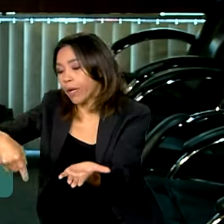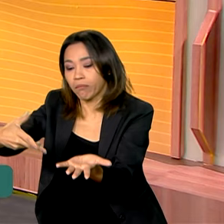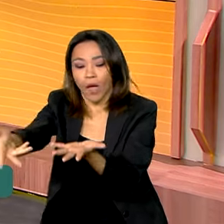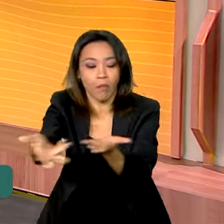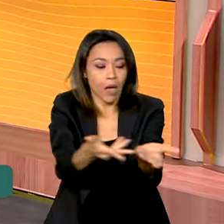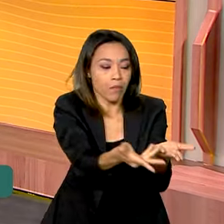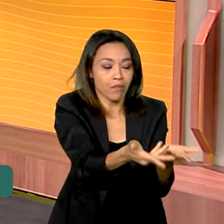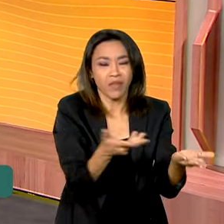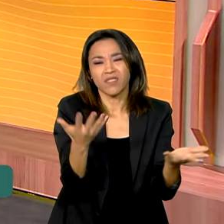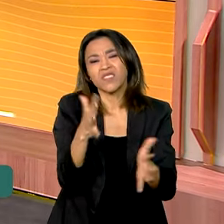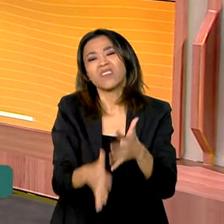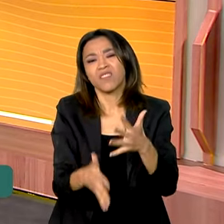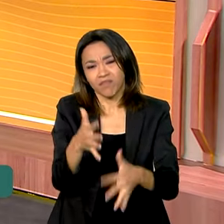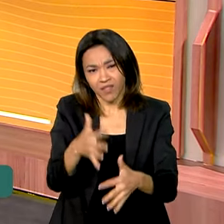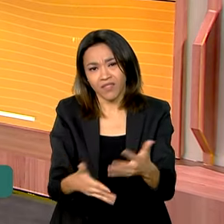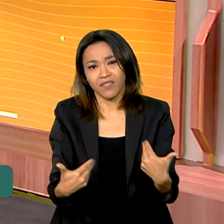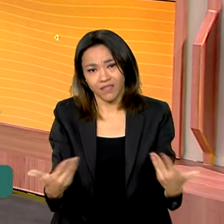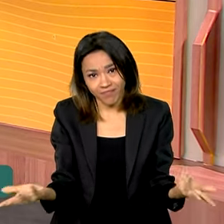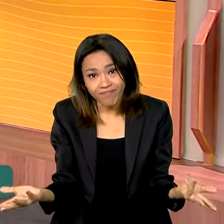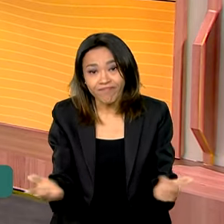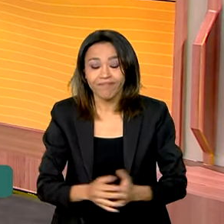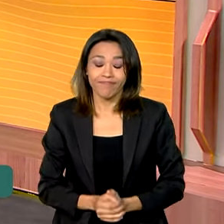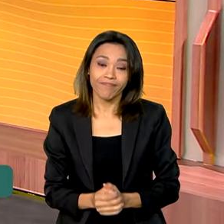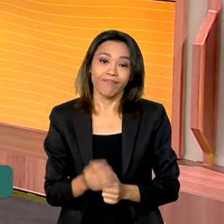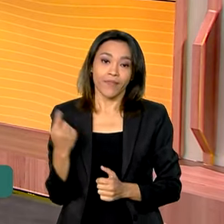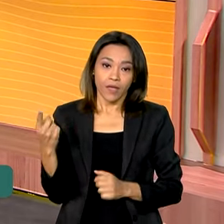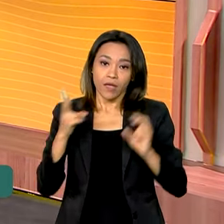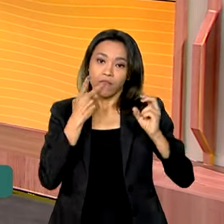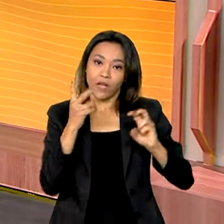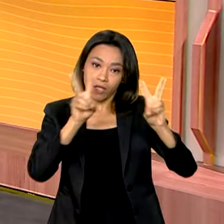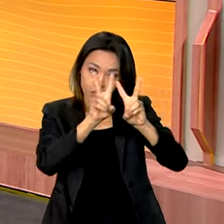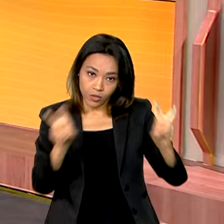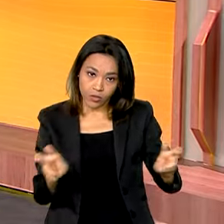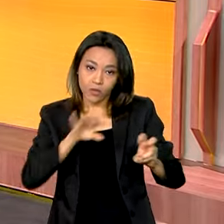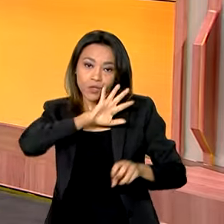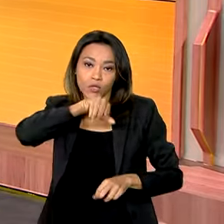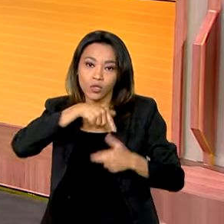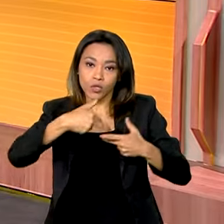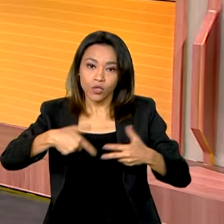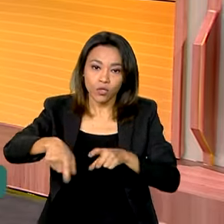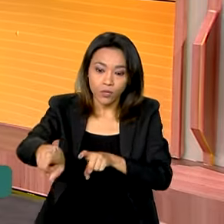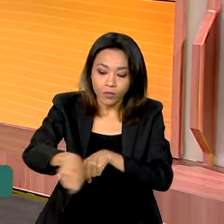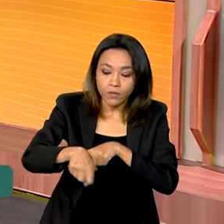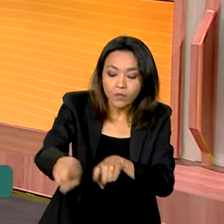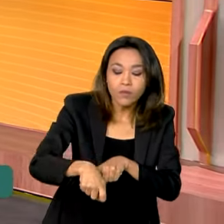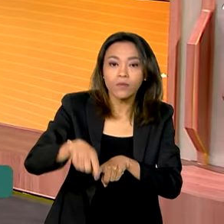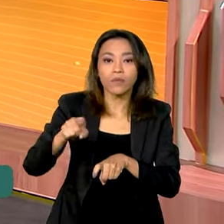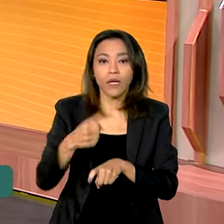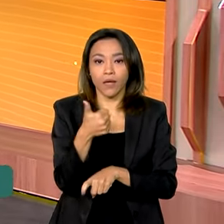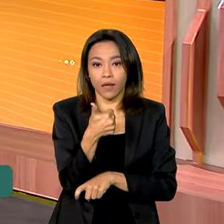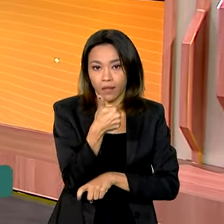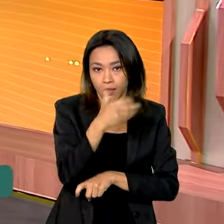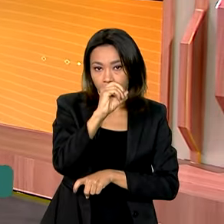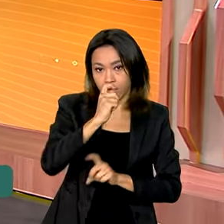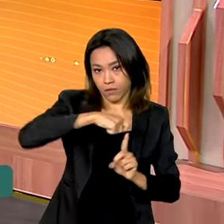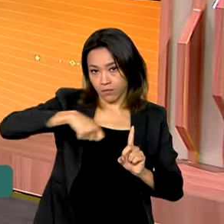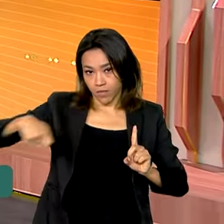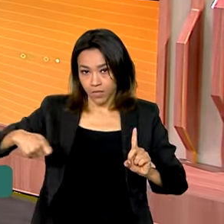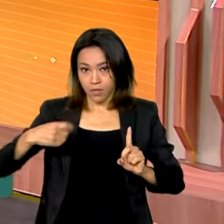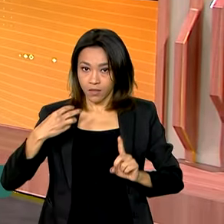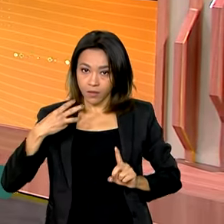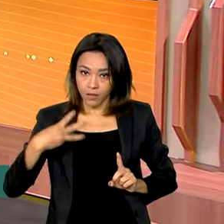cadeia. E por falar em produção agropecuária, em 10 meses, cerca de 347